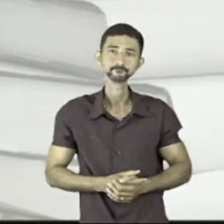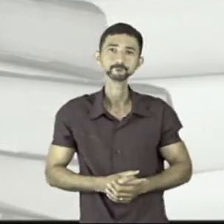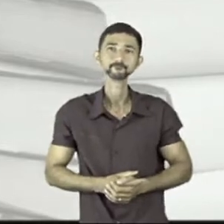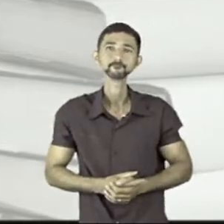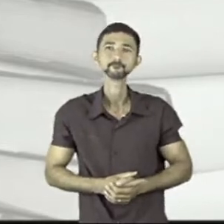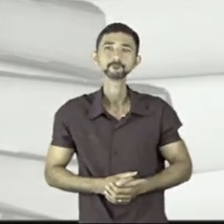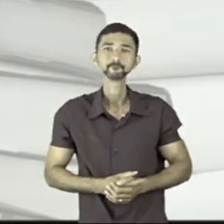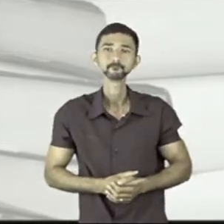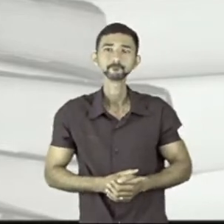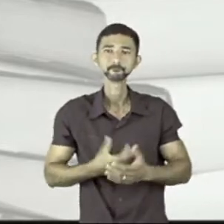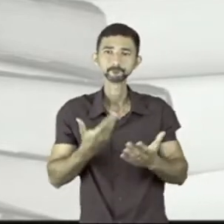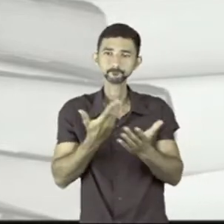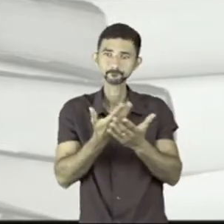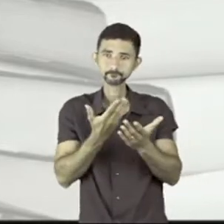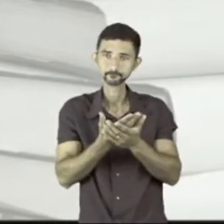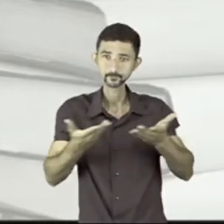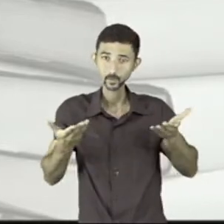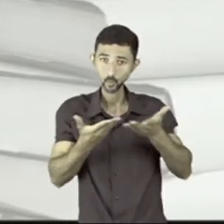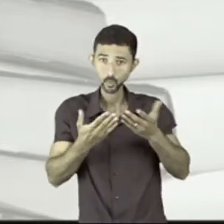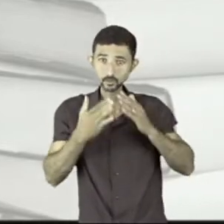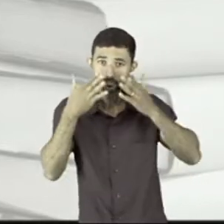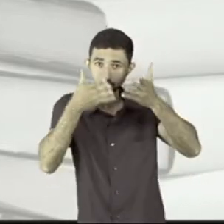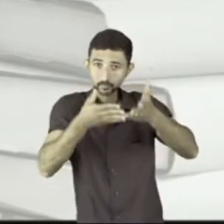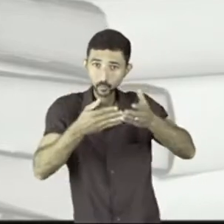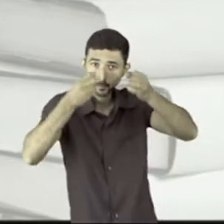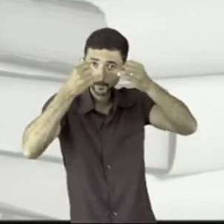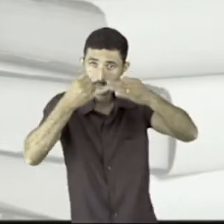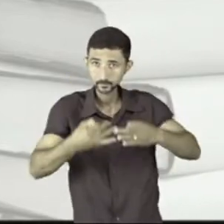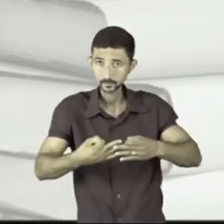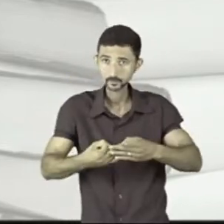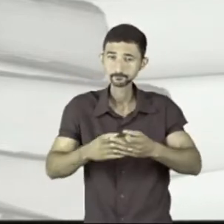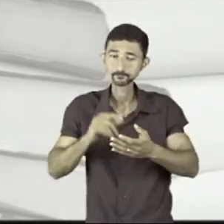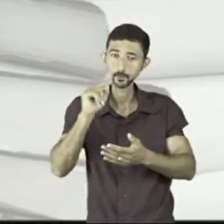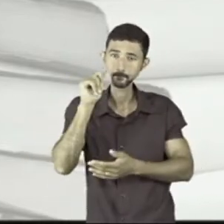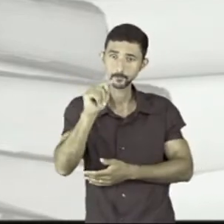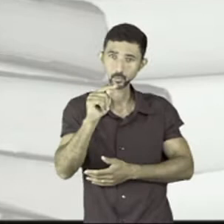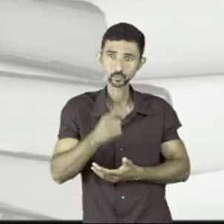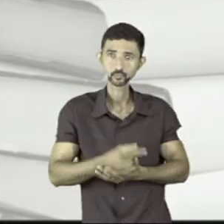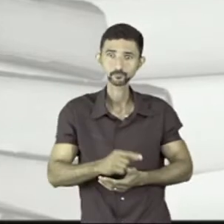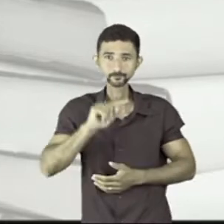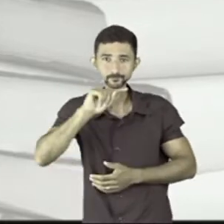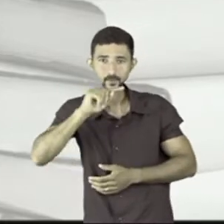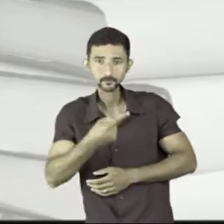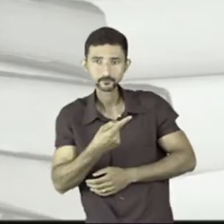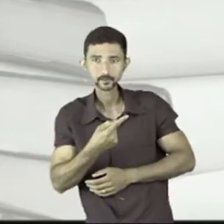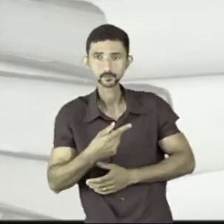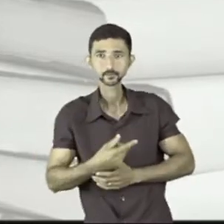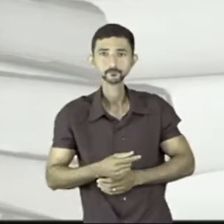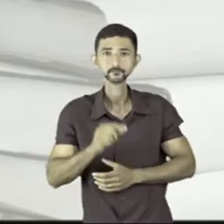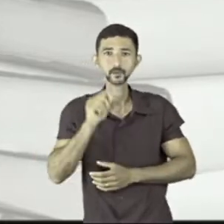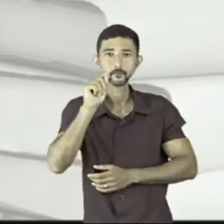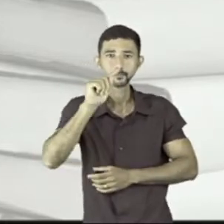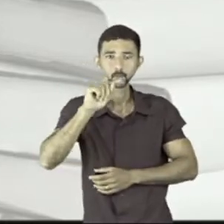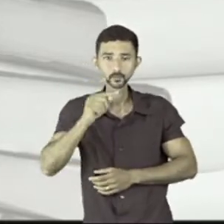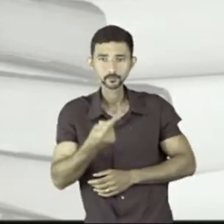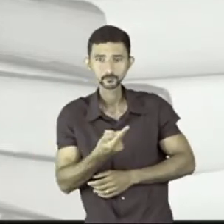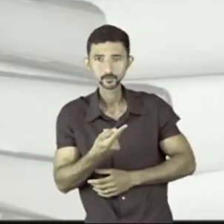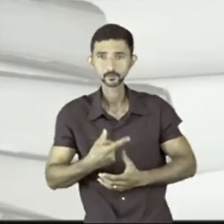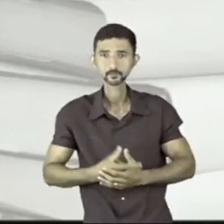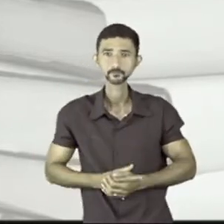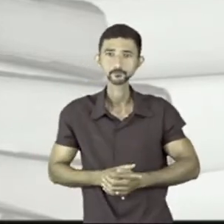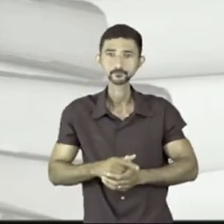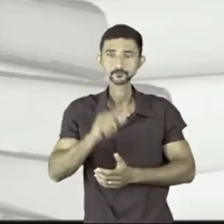reticências. Na aula de hoje, nós vamos falar do ponto, da vírgula, do ponto e